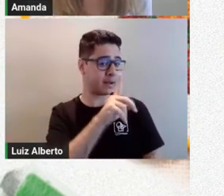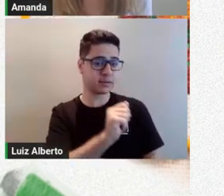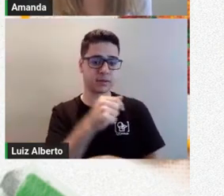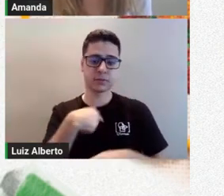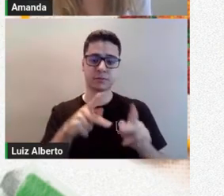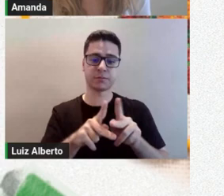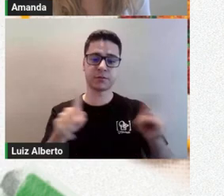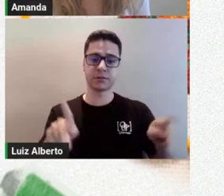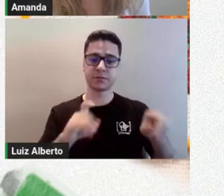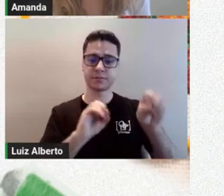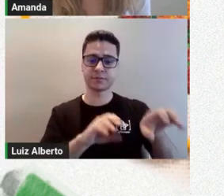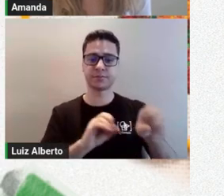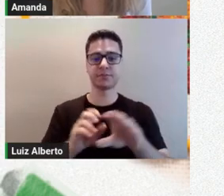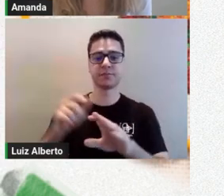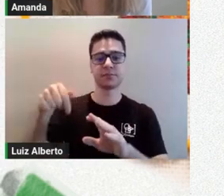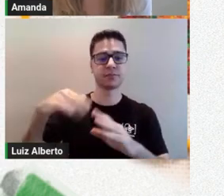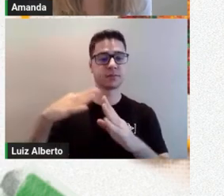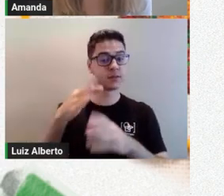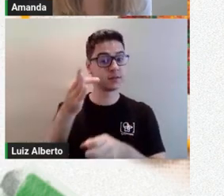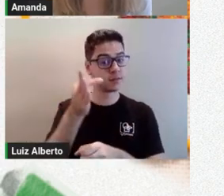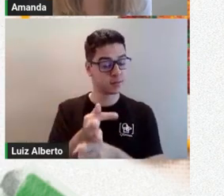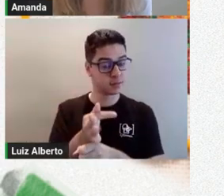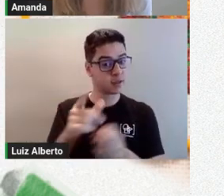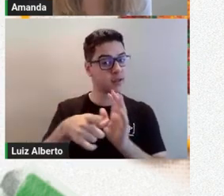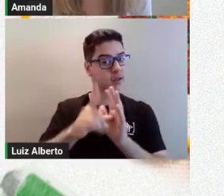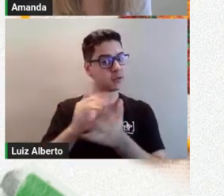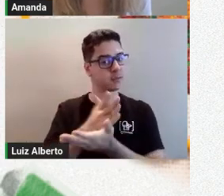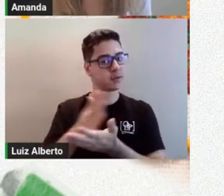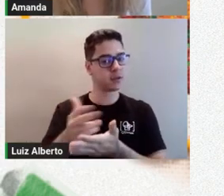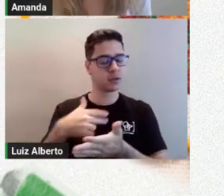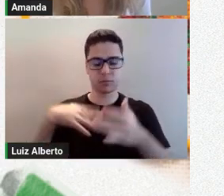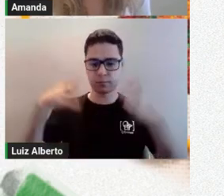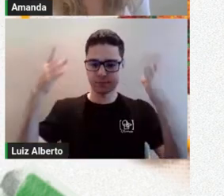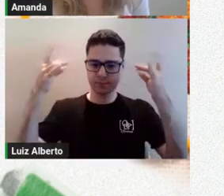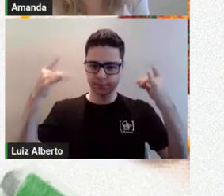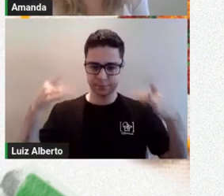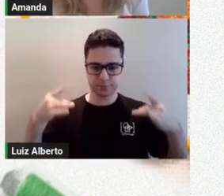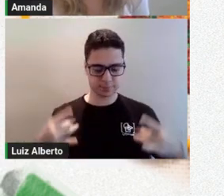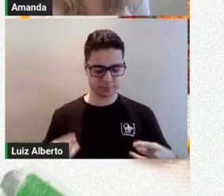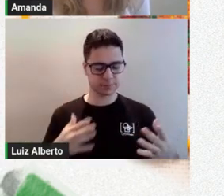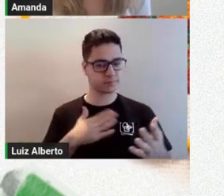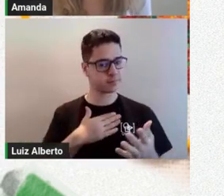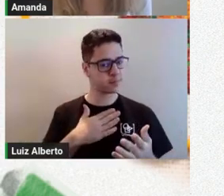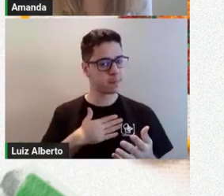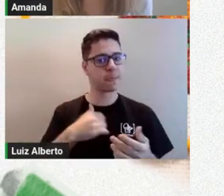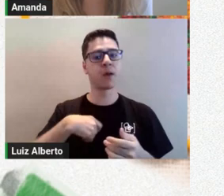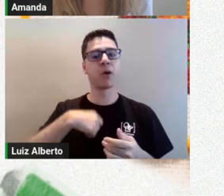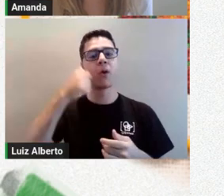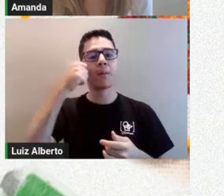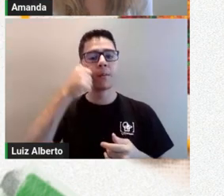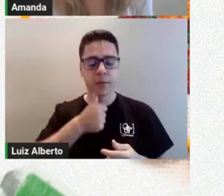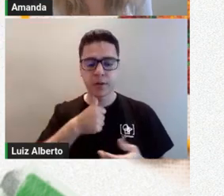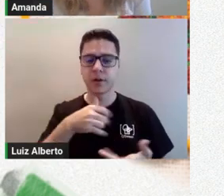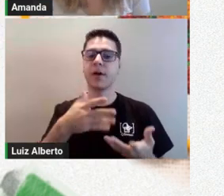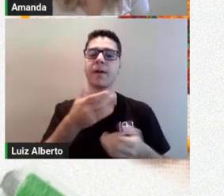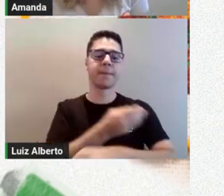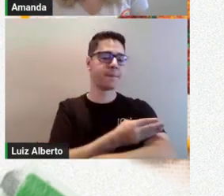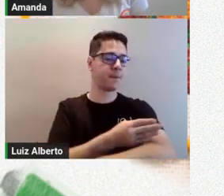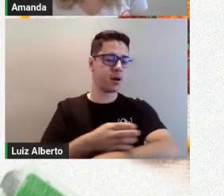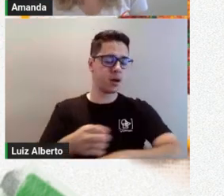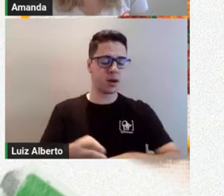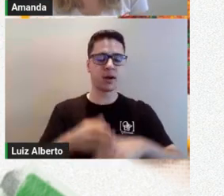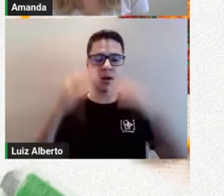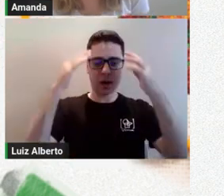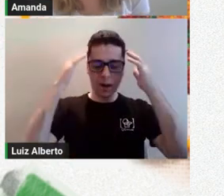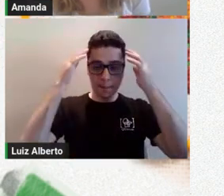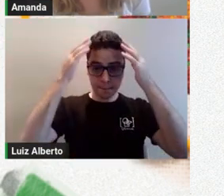casa. Antes de começar, eu vou fazer a minha audiodescrição. Eu sou uma mulher branca, tenho cabelos claros na altura